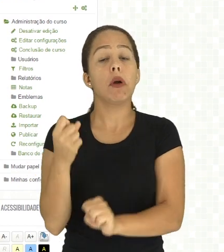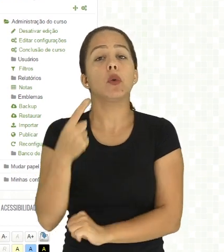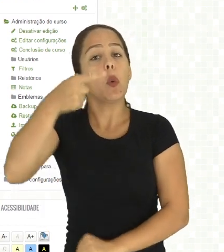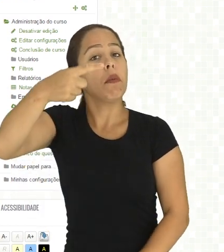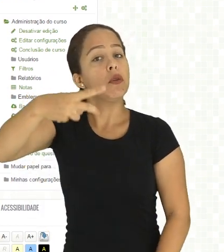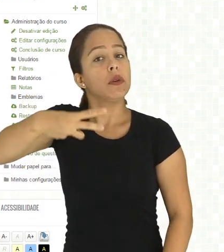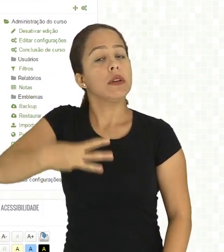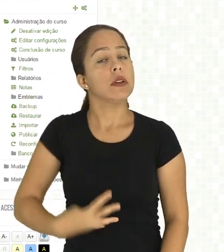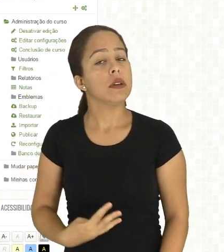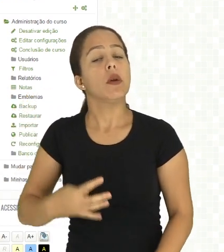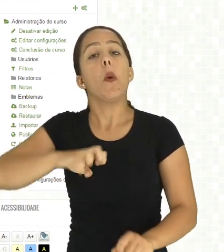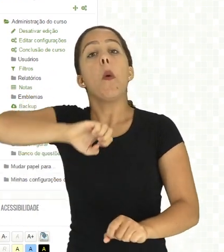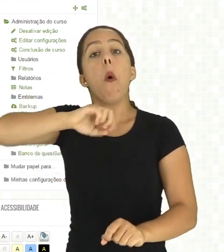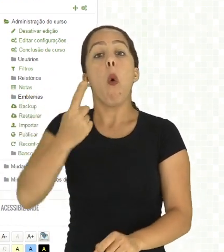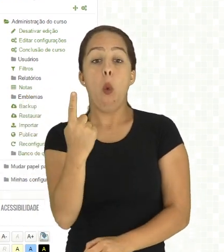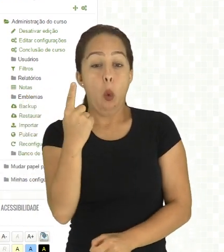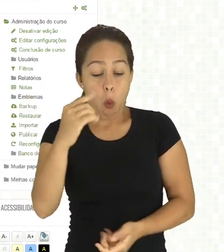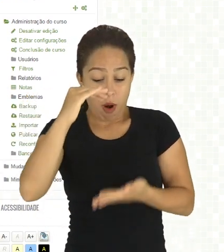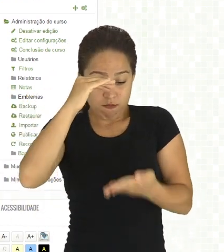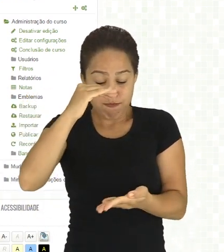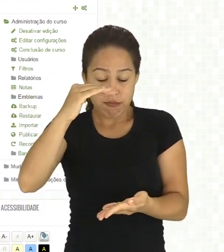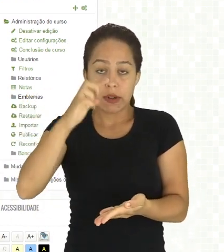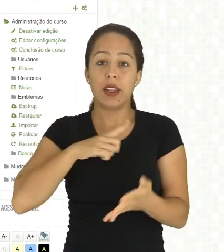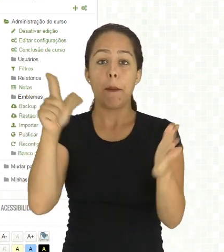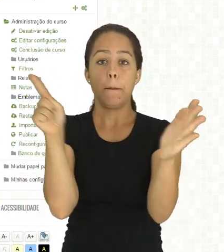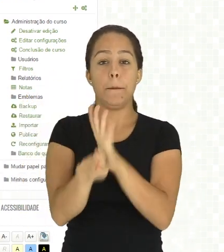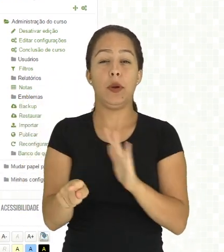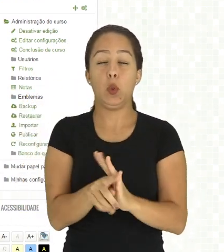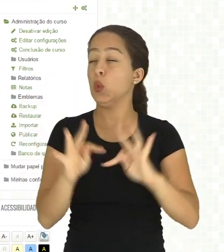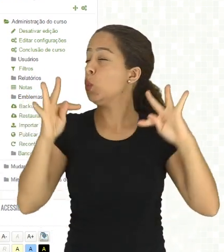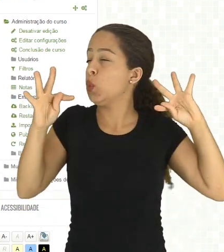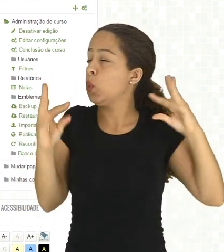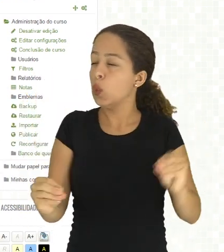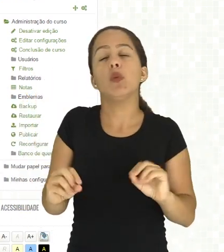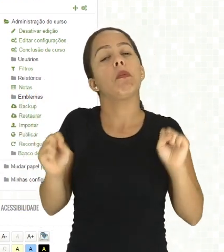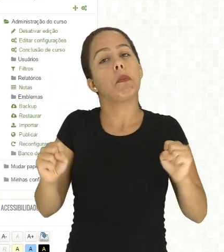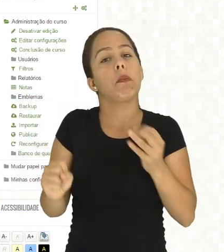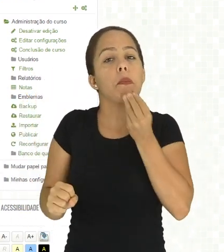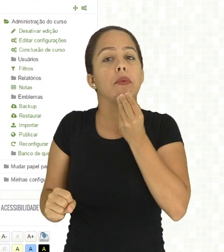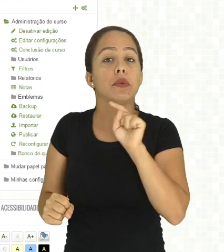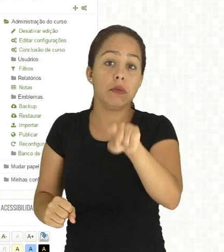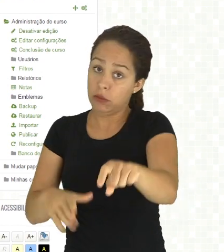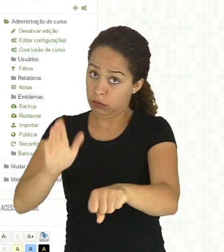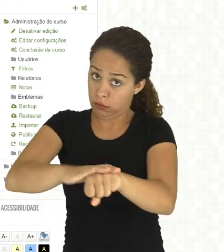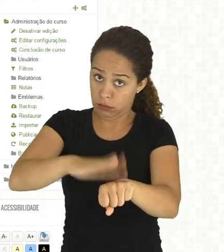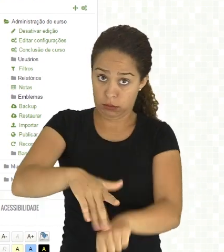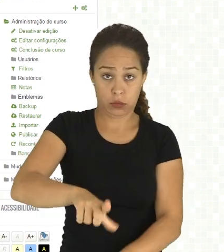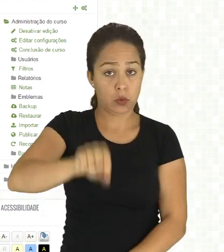três... Ou ter uma página só com todas as questões. Fica a sua escolha.